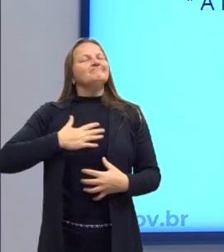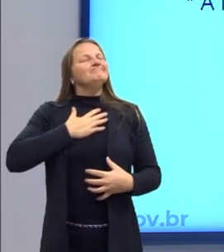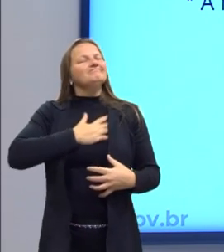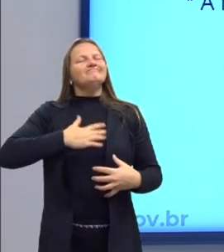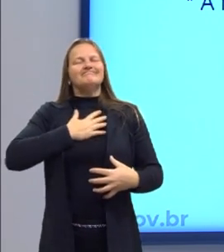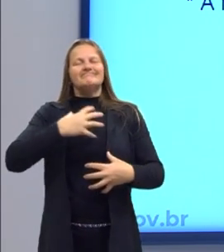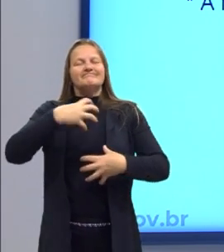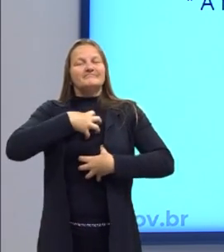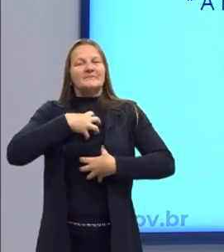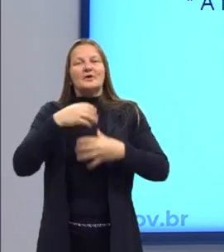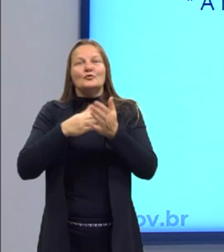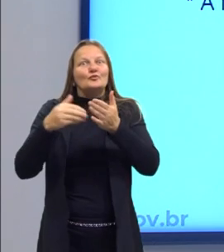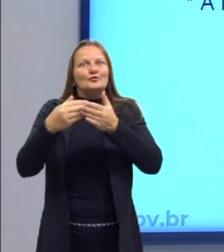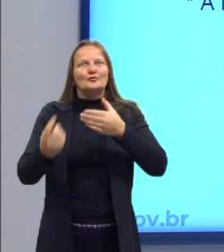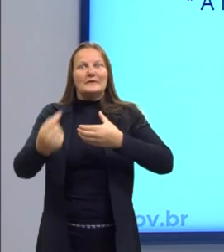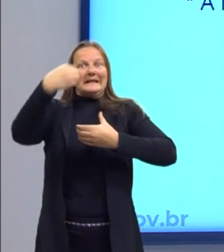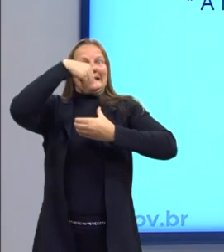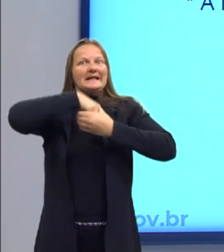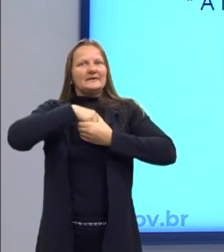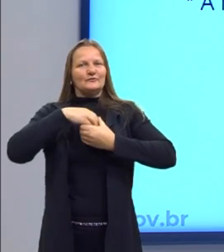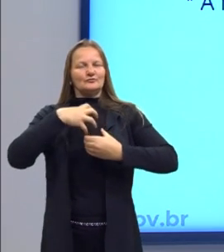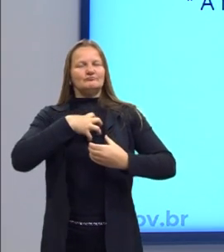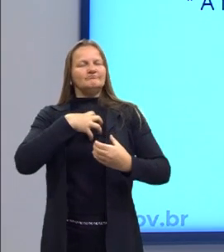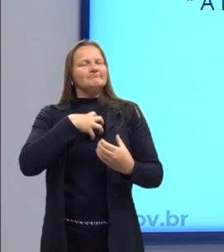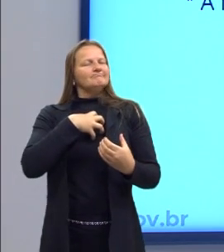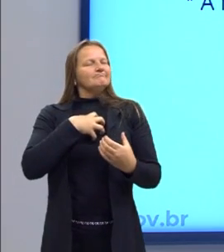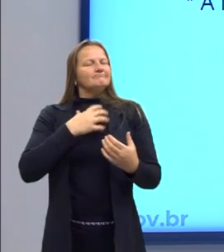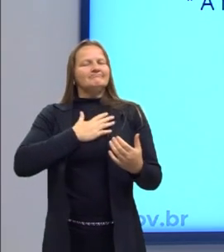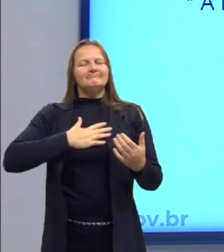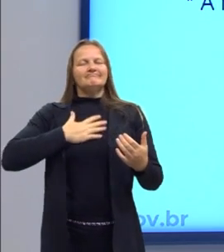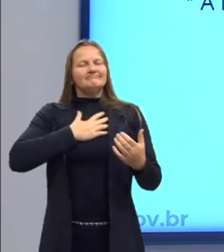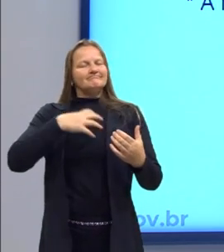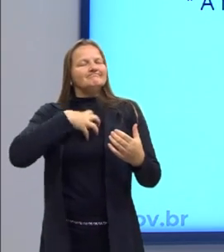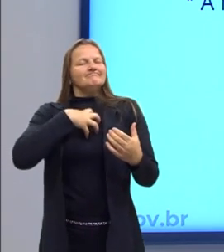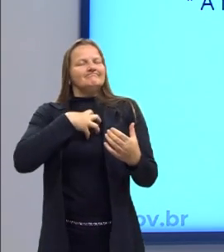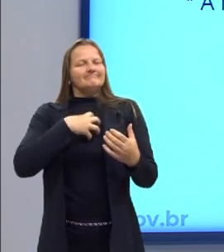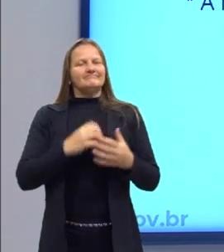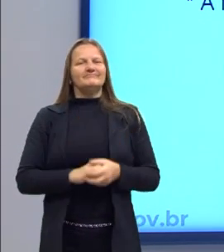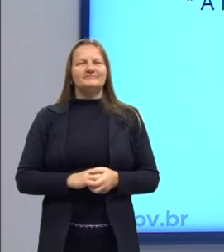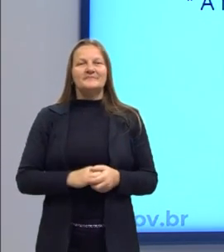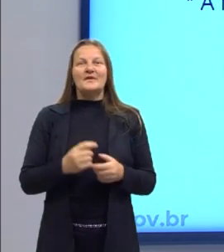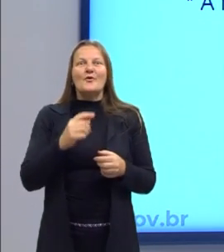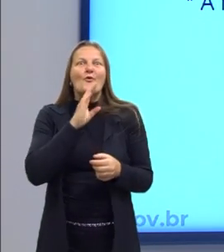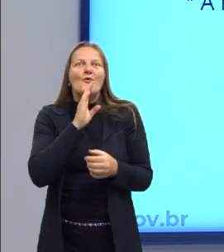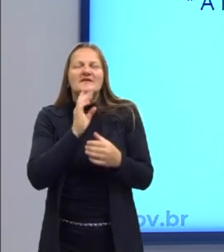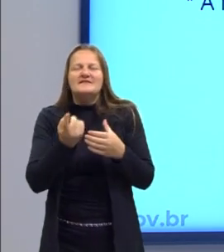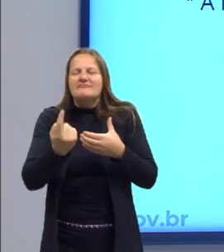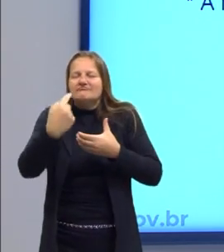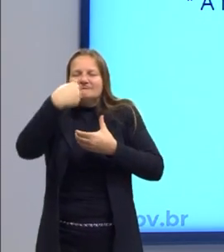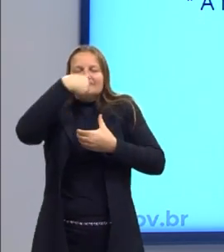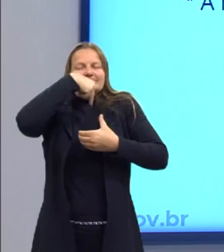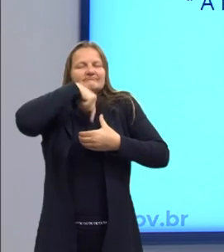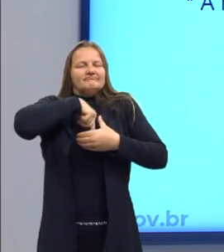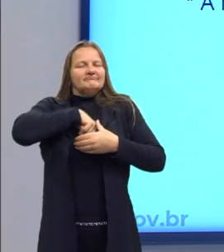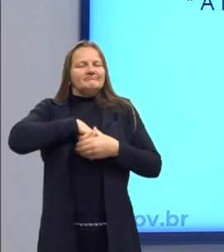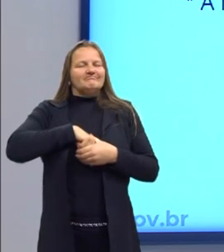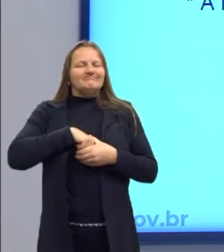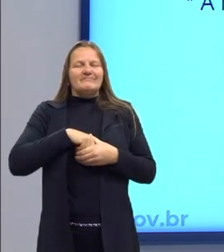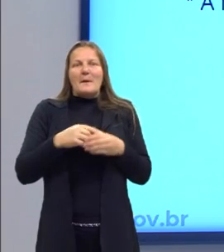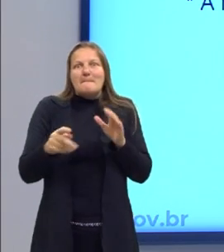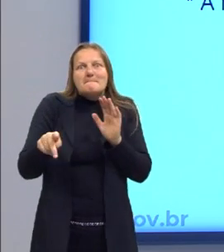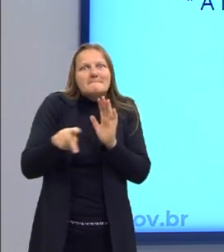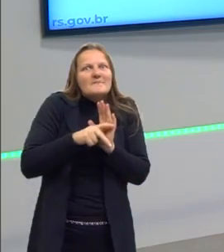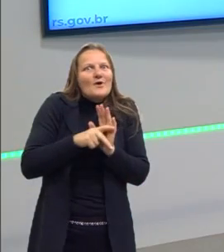uma exatidão, com uma profundidade. Conhecer o ser na sua intimidade, ou seja, naquilo que lhe é mais